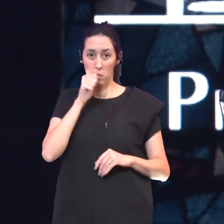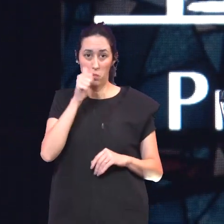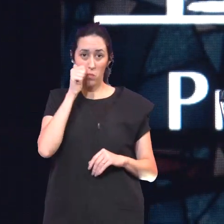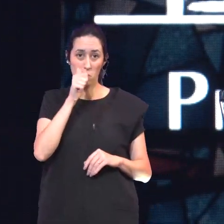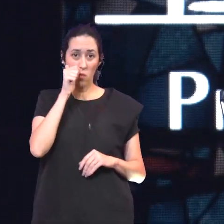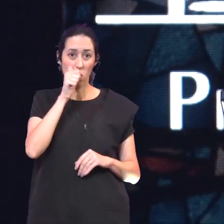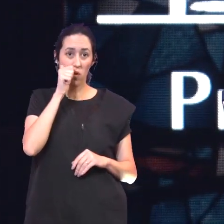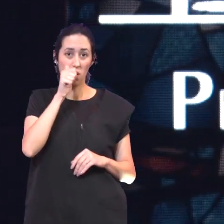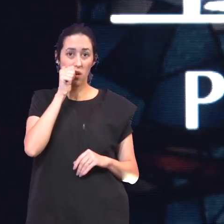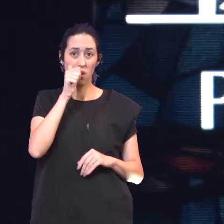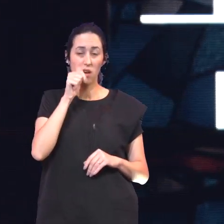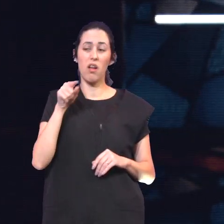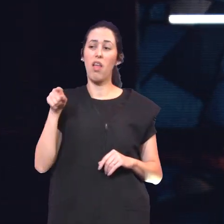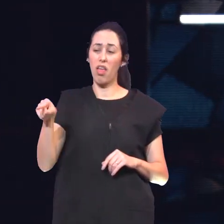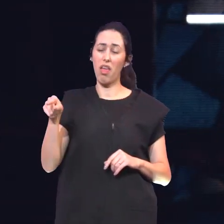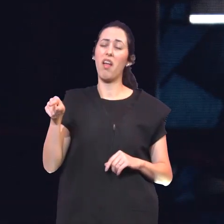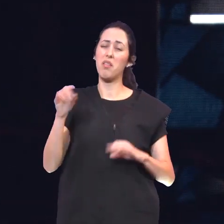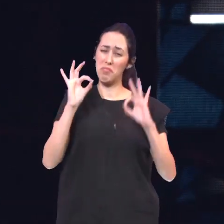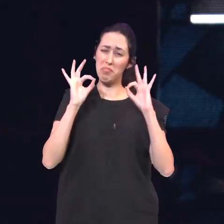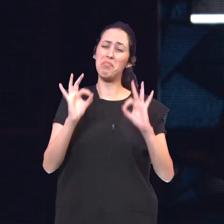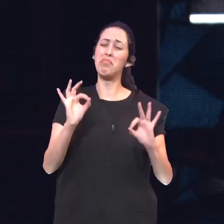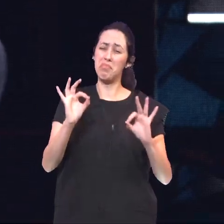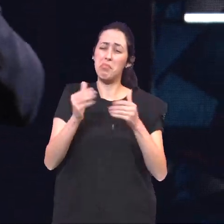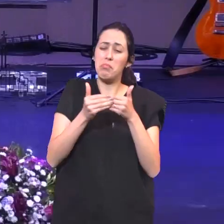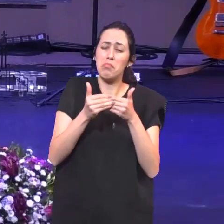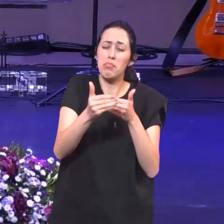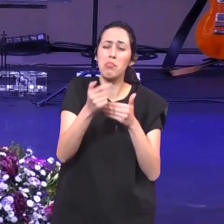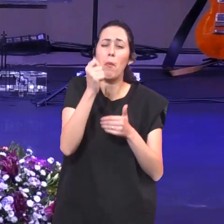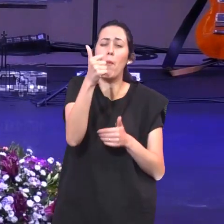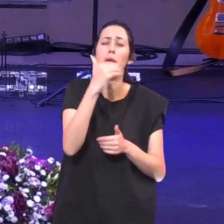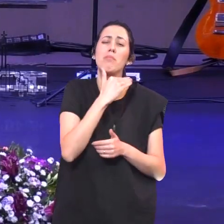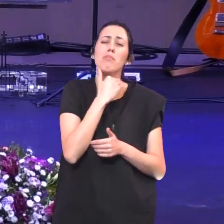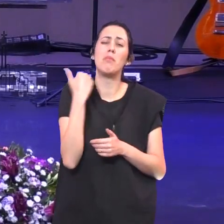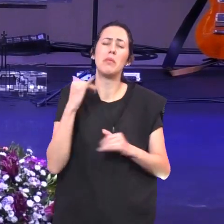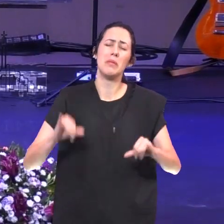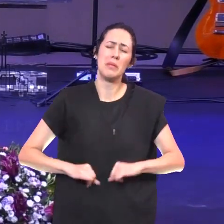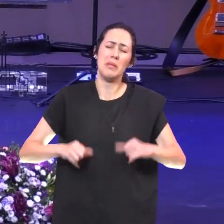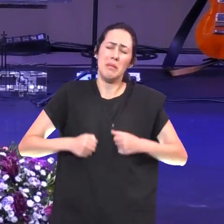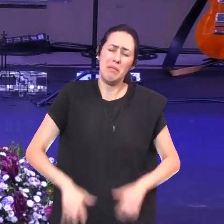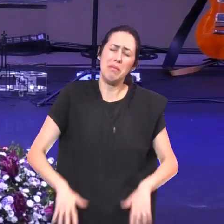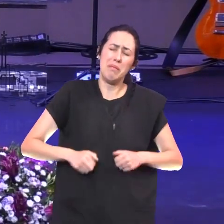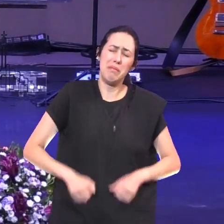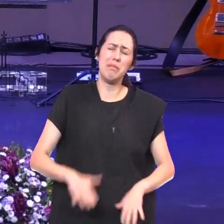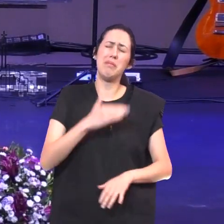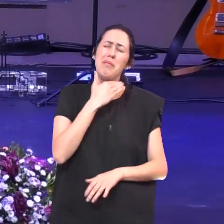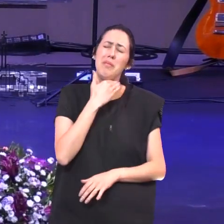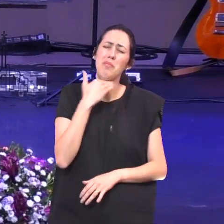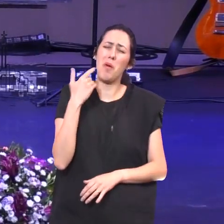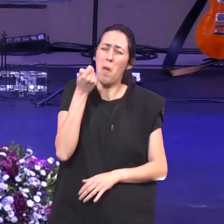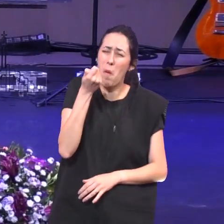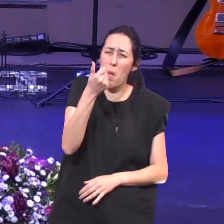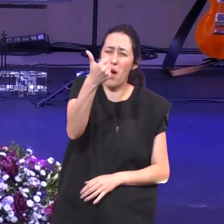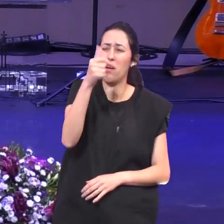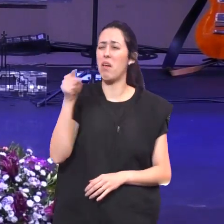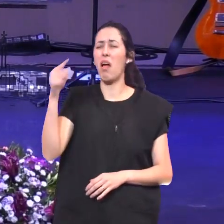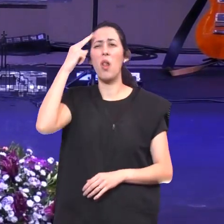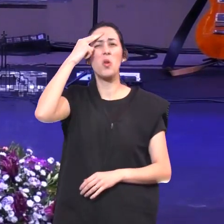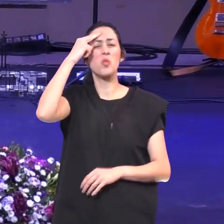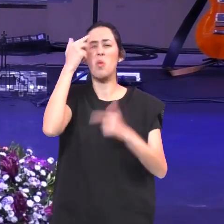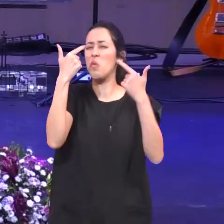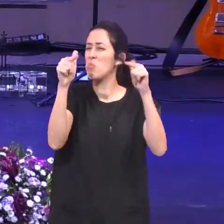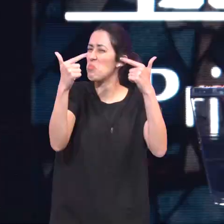Era a morte Ela estava definhando Ela estava morrendo Aos poucos Os sonhos dela Tinham acabados Ela não tinha Mais